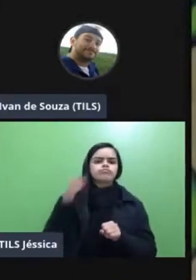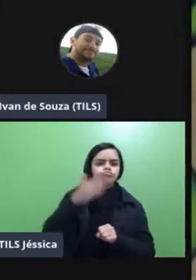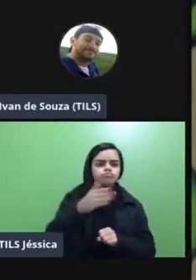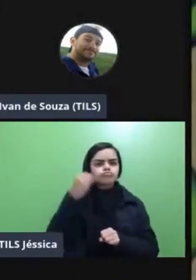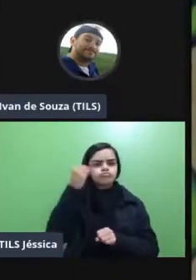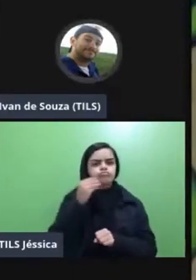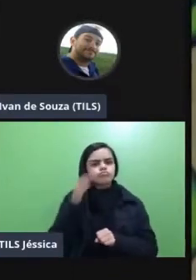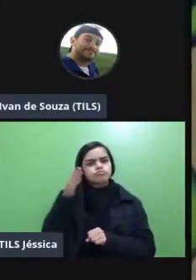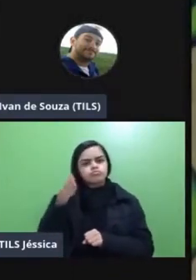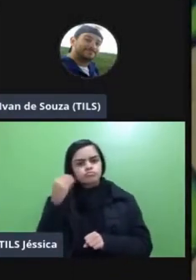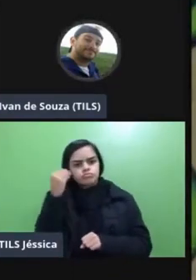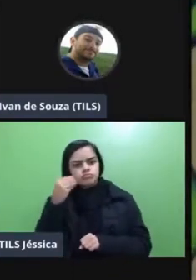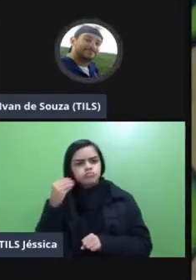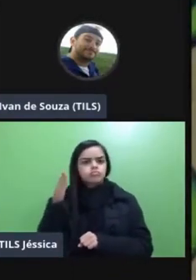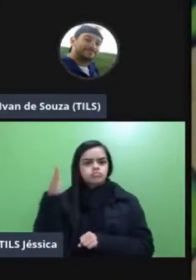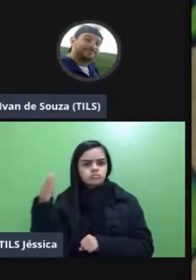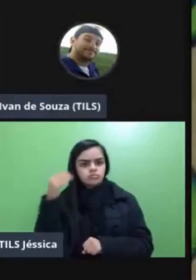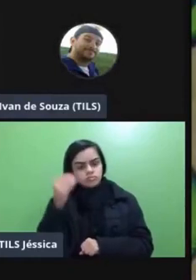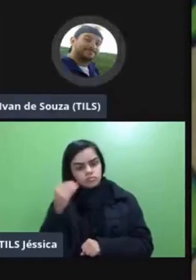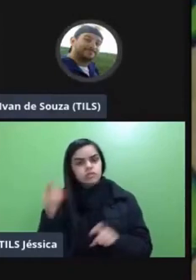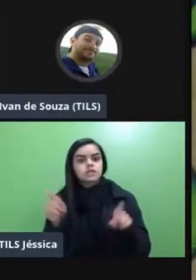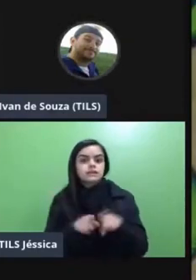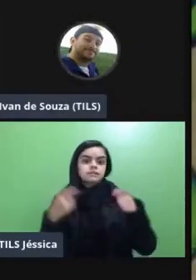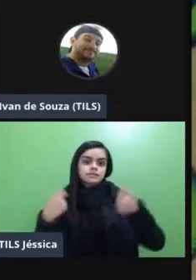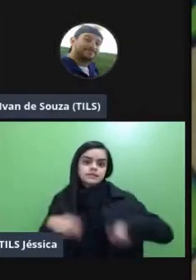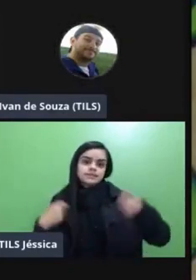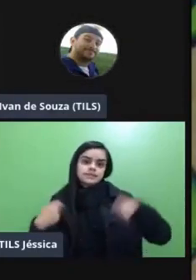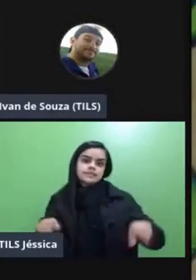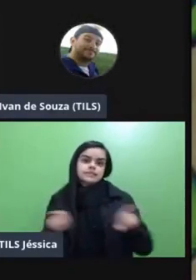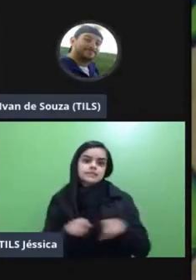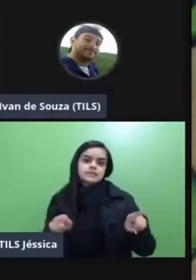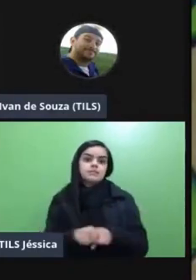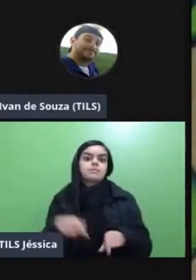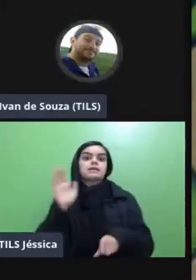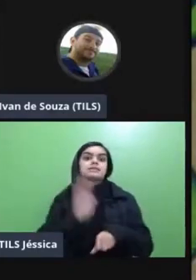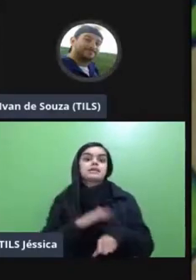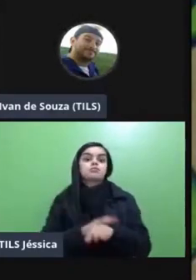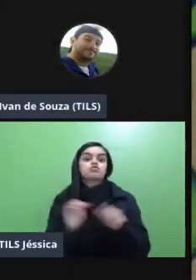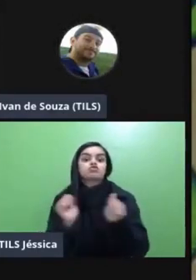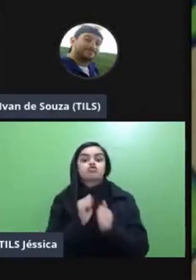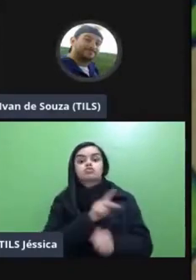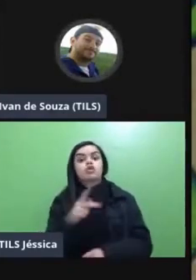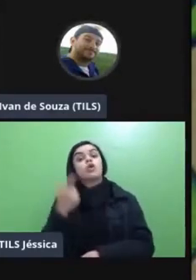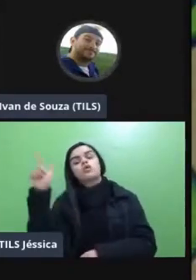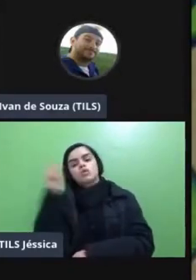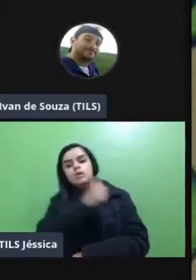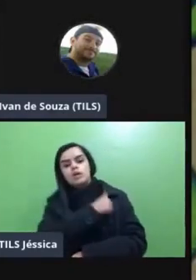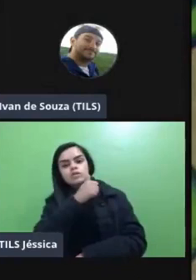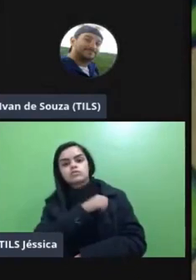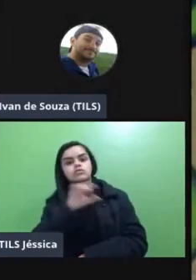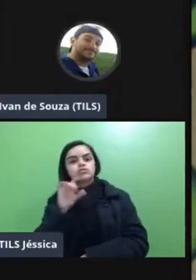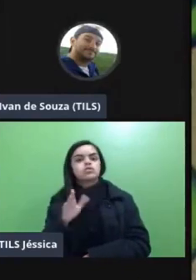não então vai ter determinado os outros alunos vão precisar ficar um pouco mais de tempo com o professor enquanto outros estudantes passam pelas outras